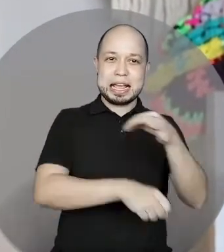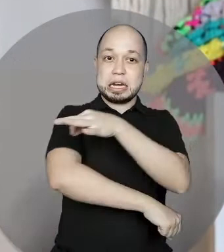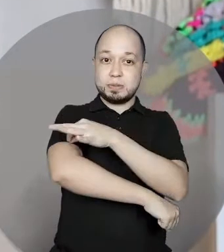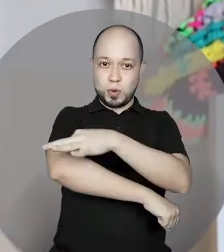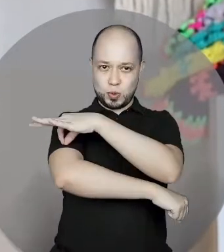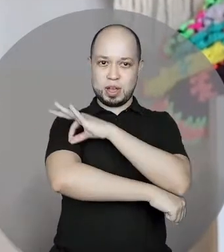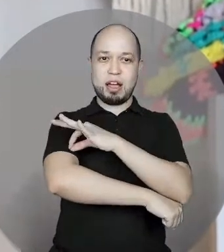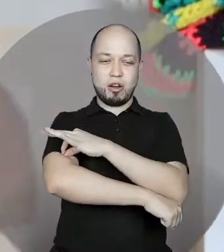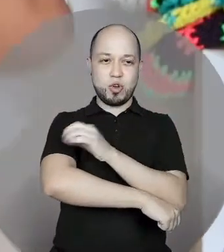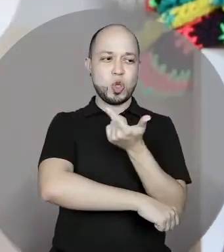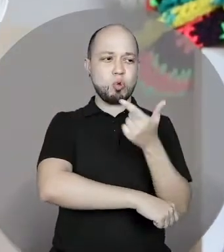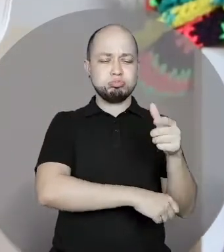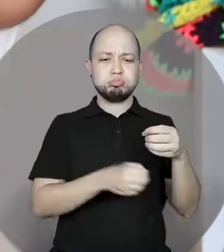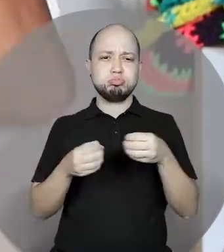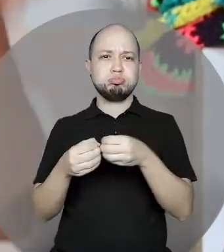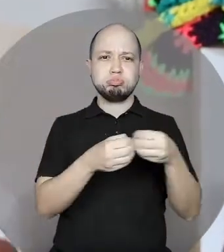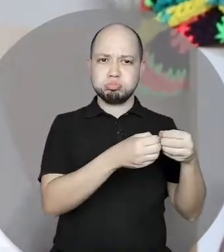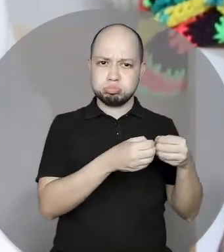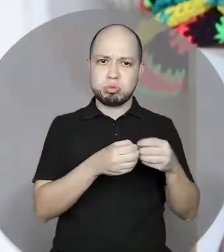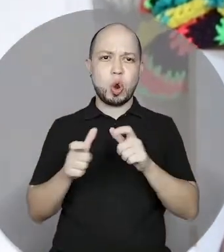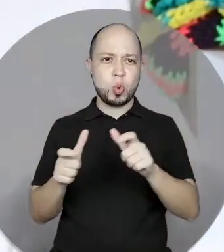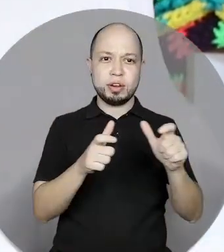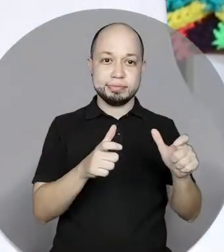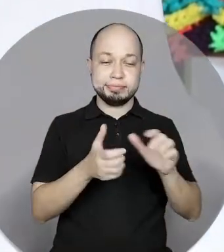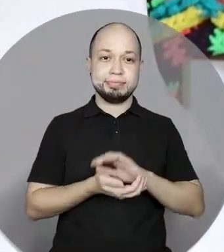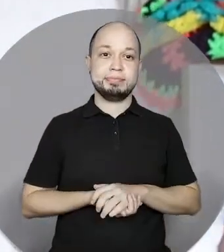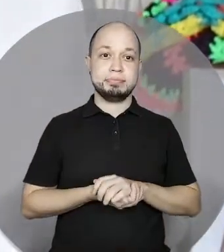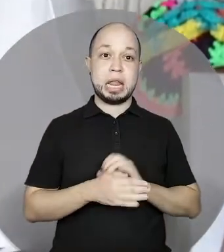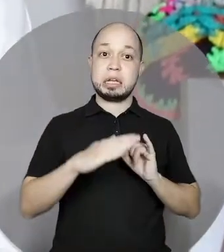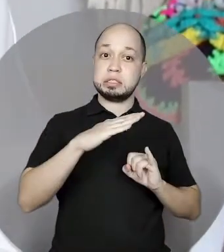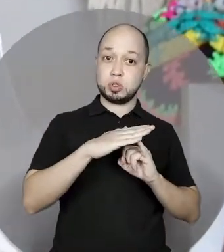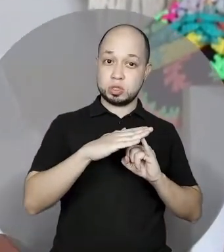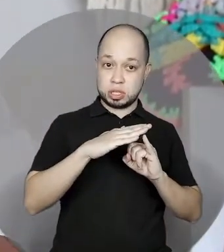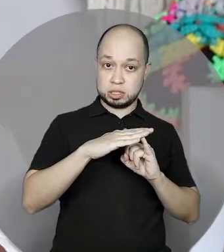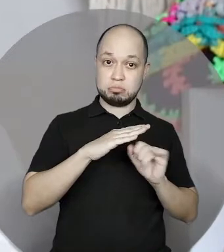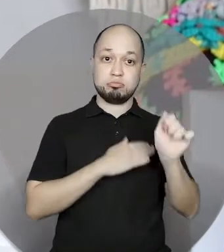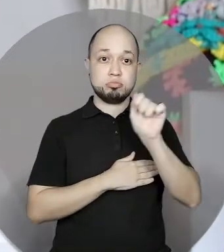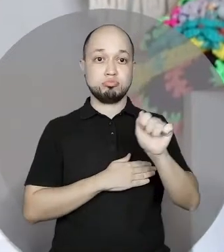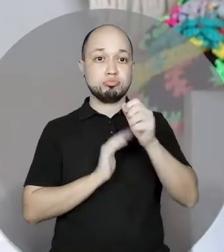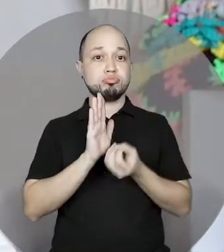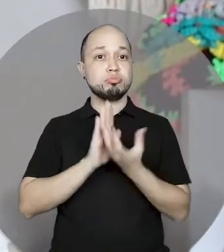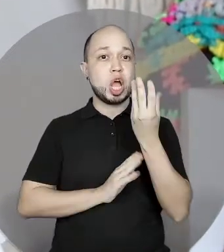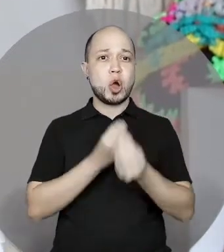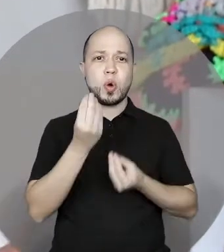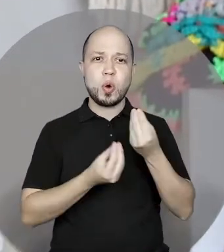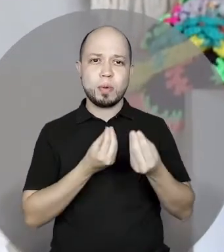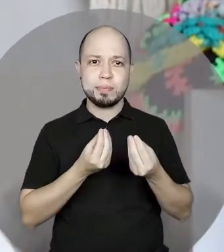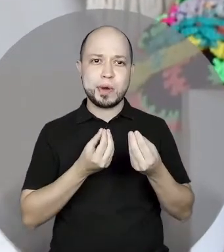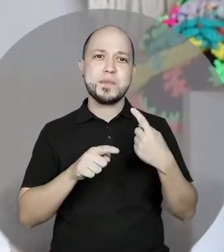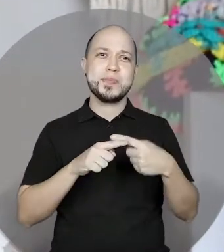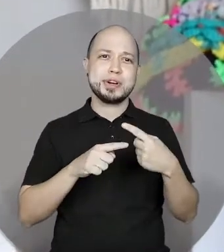adjacência. Essa instituição, essa associação surgiu pela necessidade do